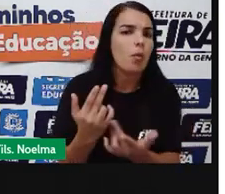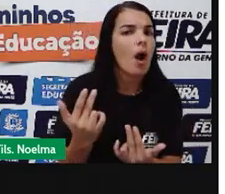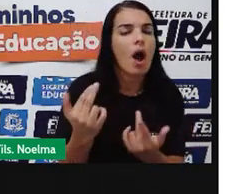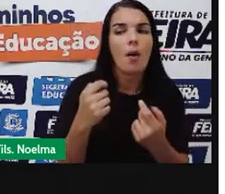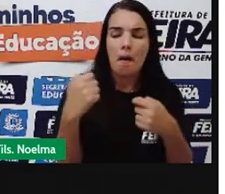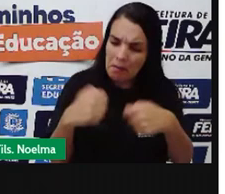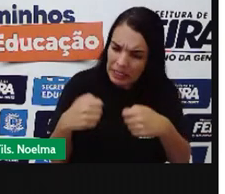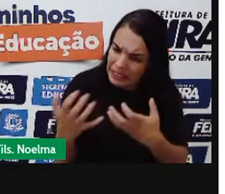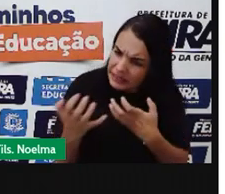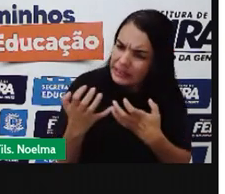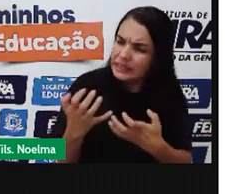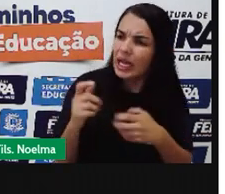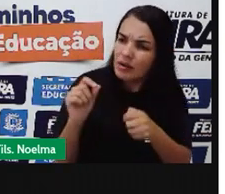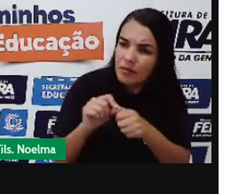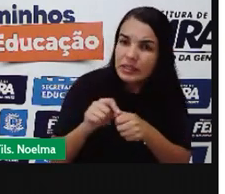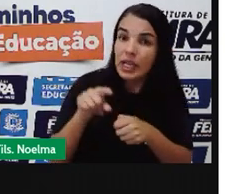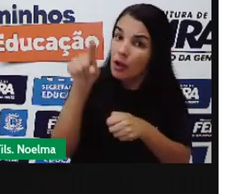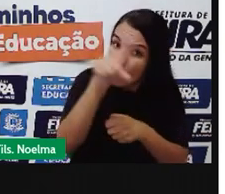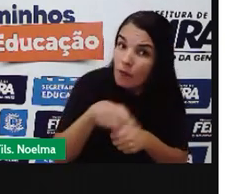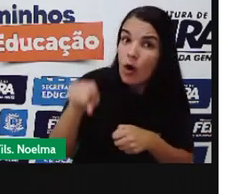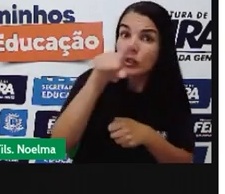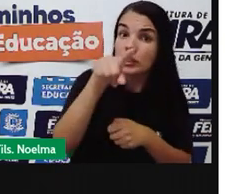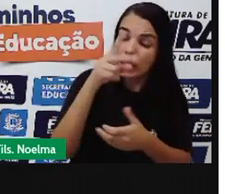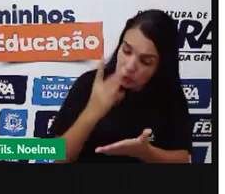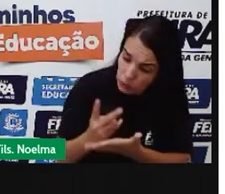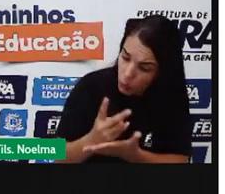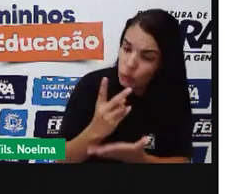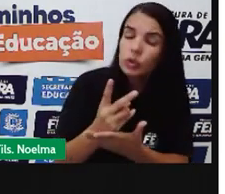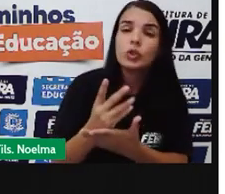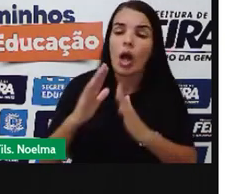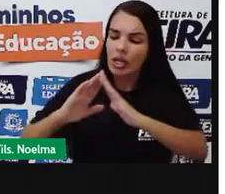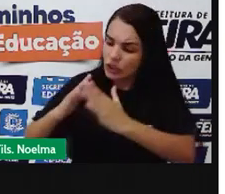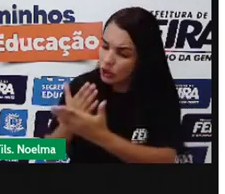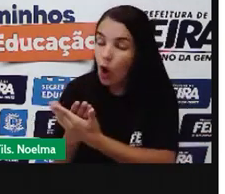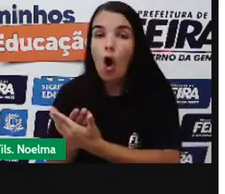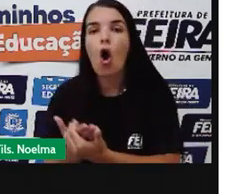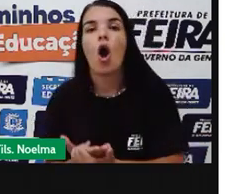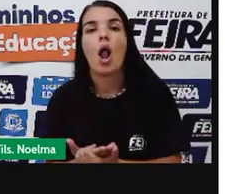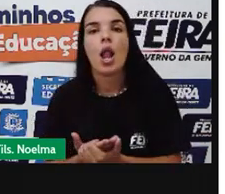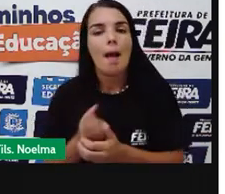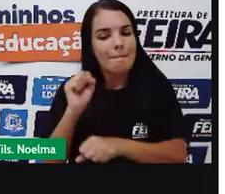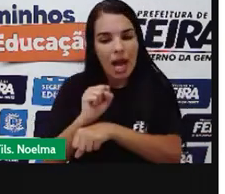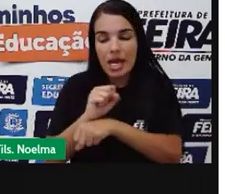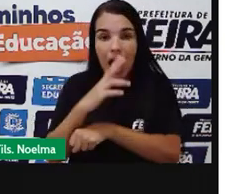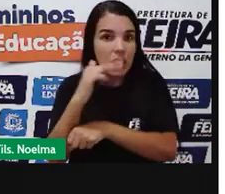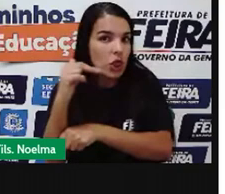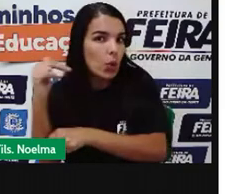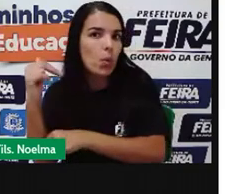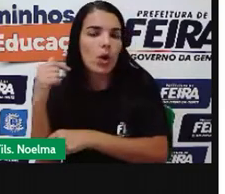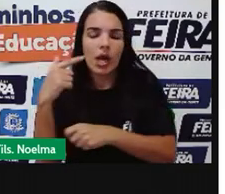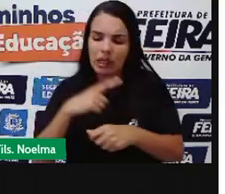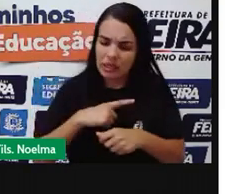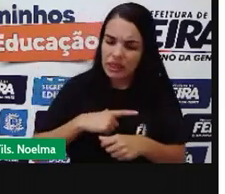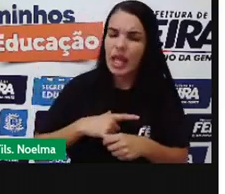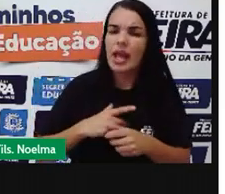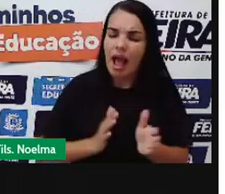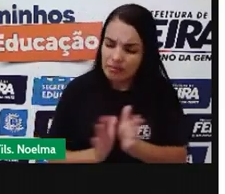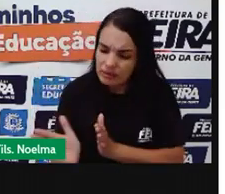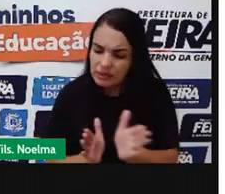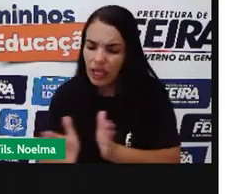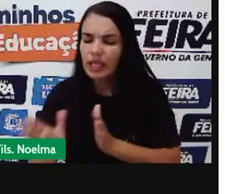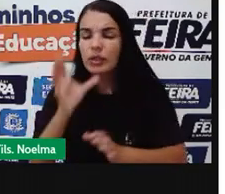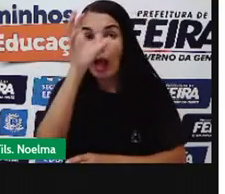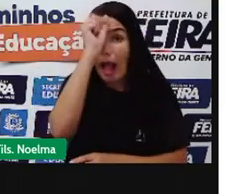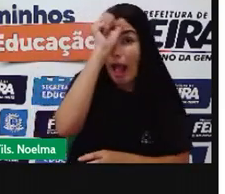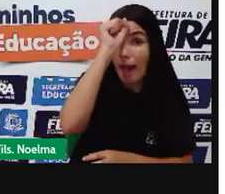Quiseram fazer Com que Você Estivesse na escola Tivesse a possibilidade De aprender